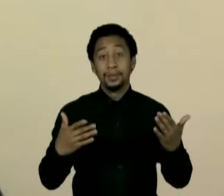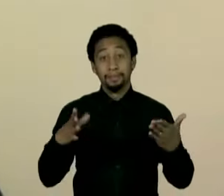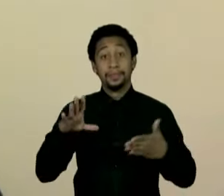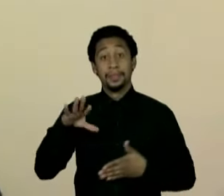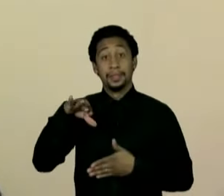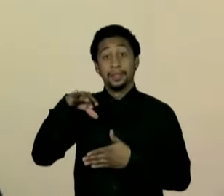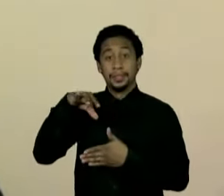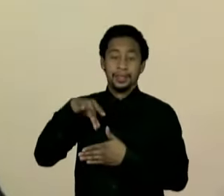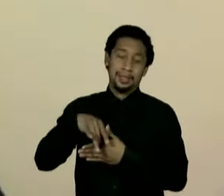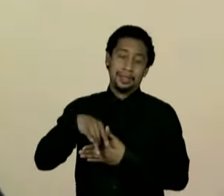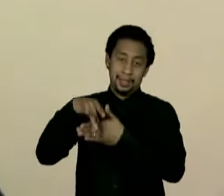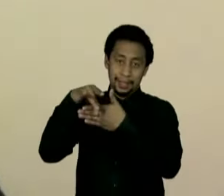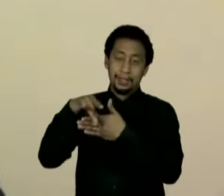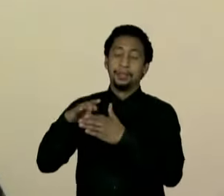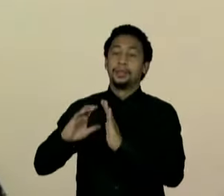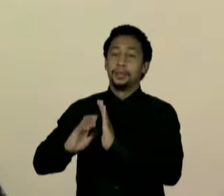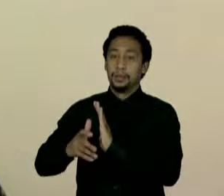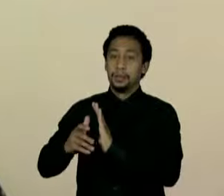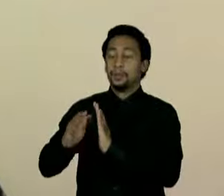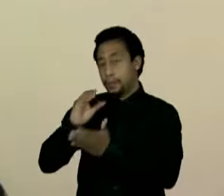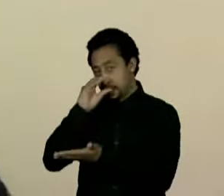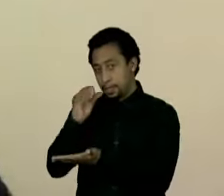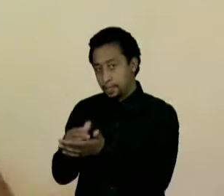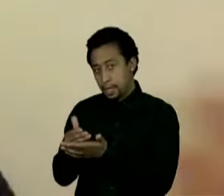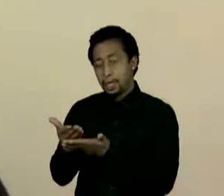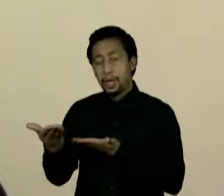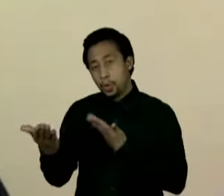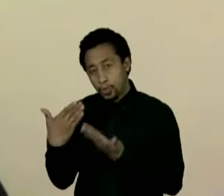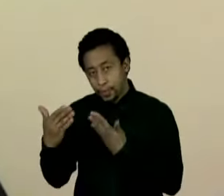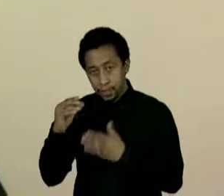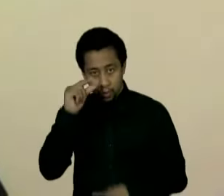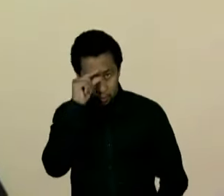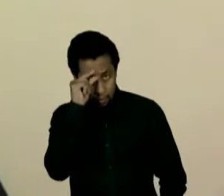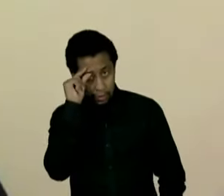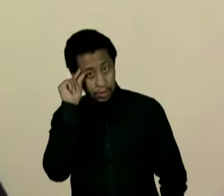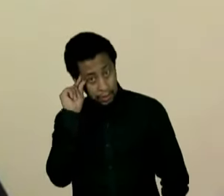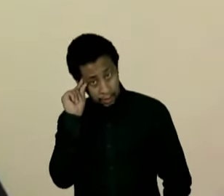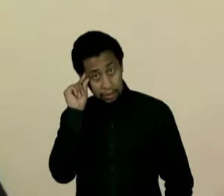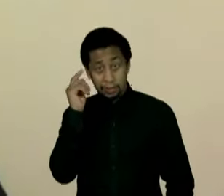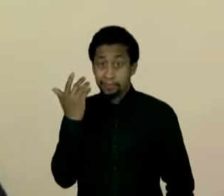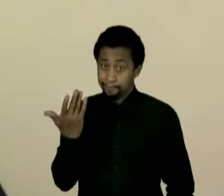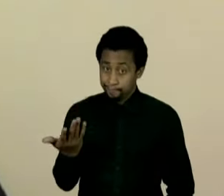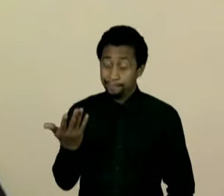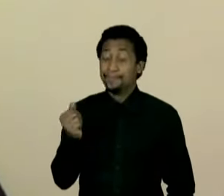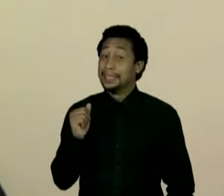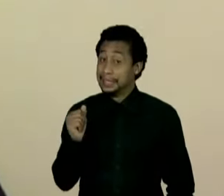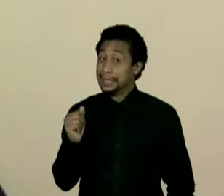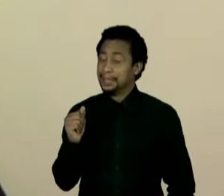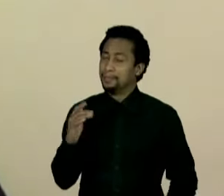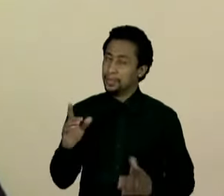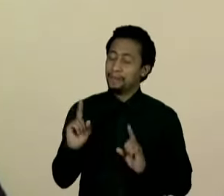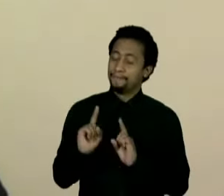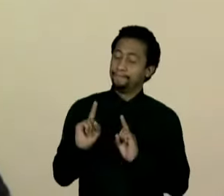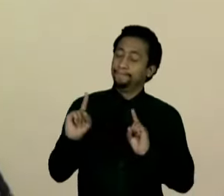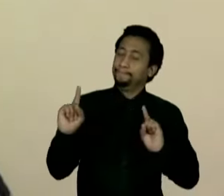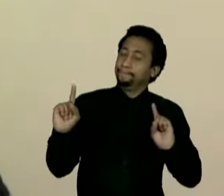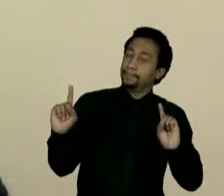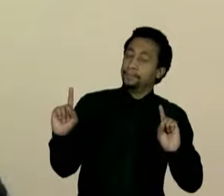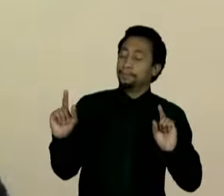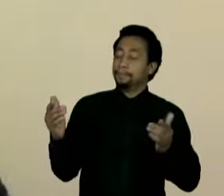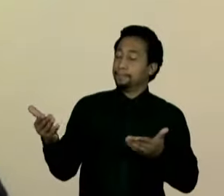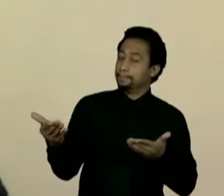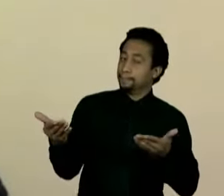um possível acordo com Rodrigo Garcia, por mais longe que pareça essa relação entre vocês dois.